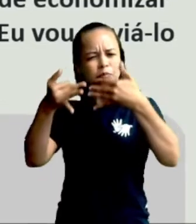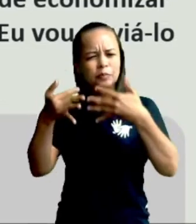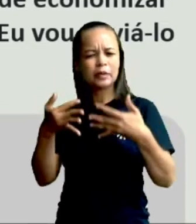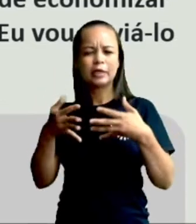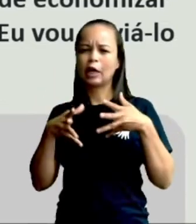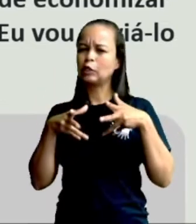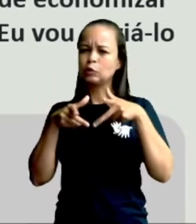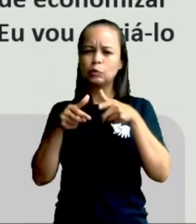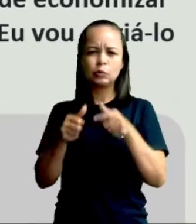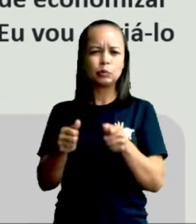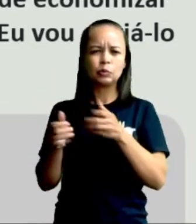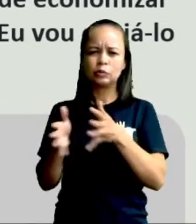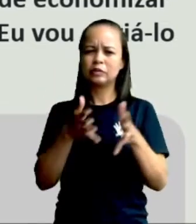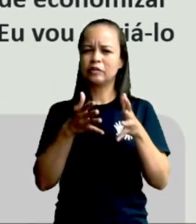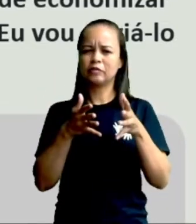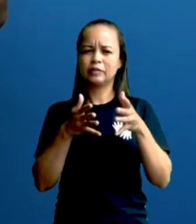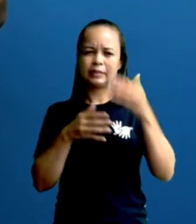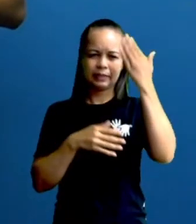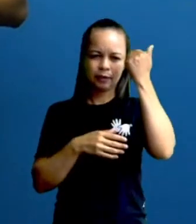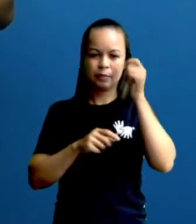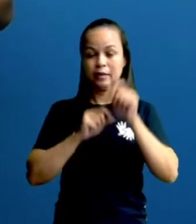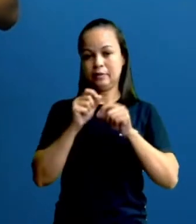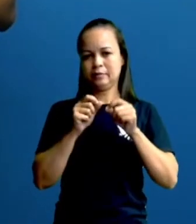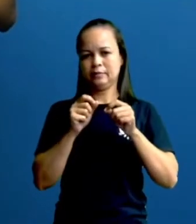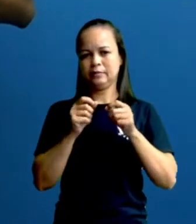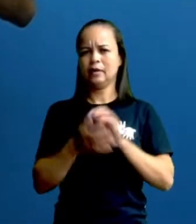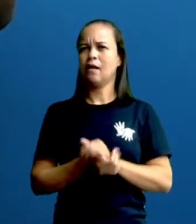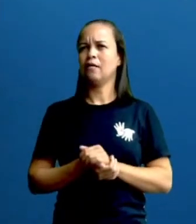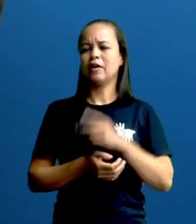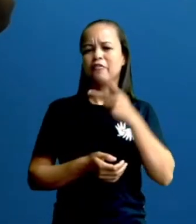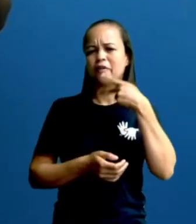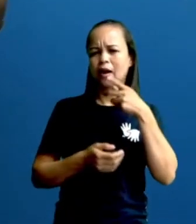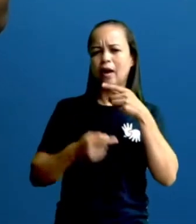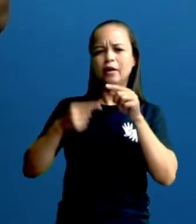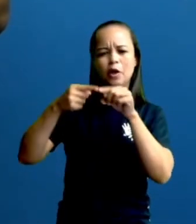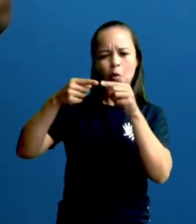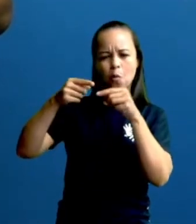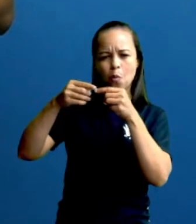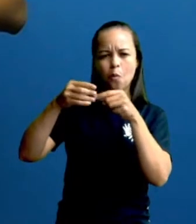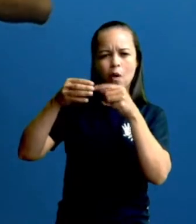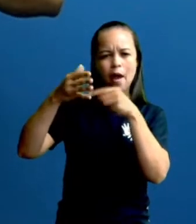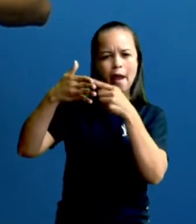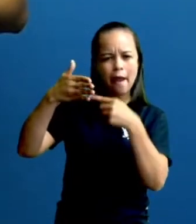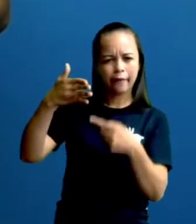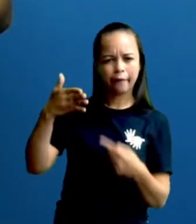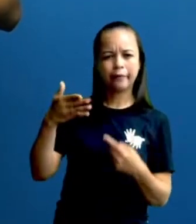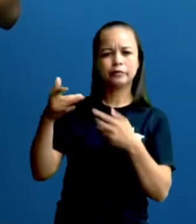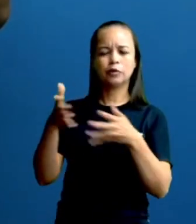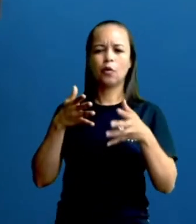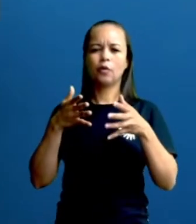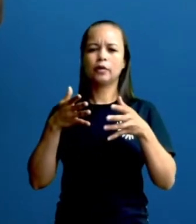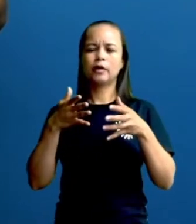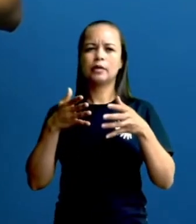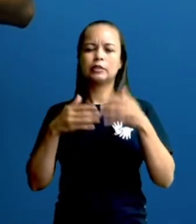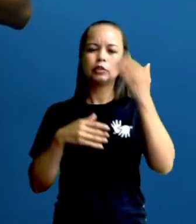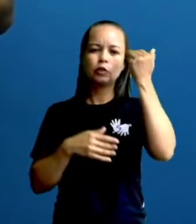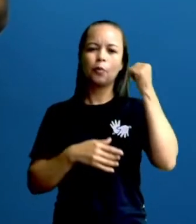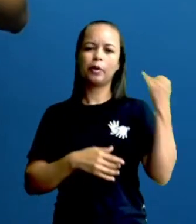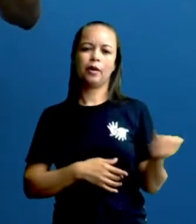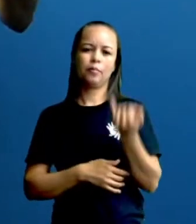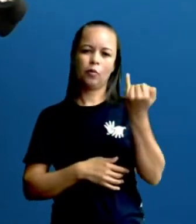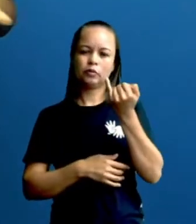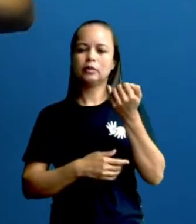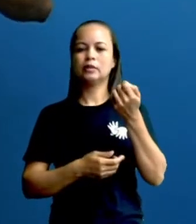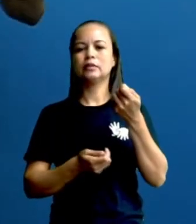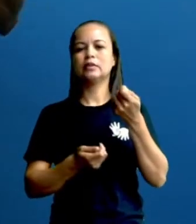você deve saber, tá? Não fica aí nervoso. É simplesmente falar que o relatório, ela diz, meu relatório é sobre a importância de